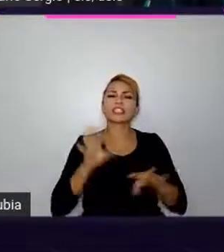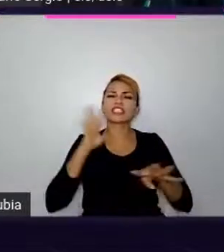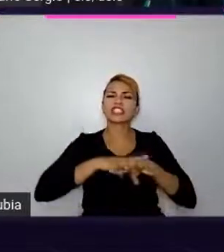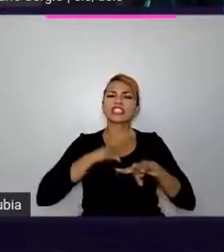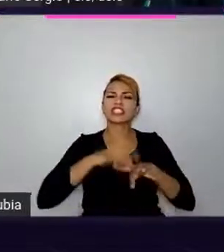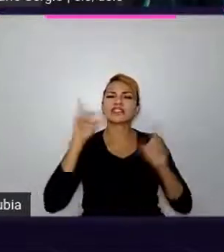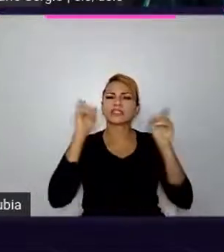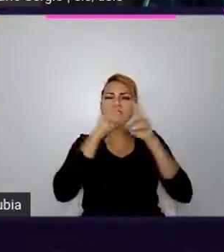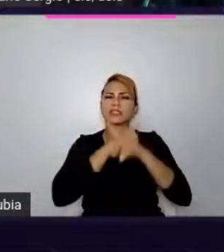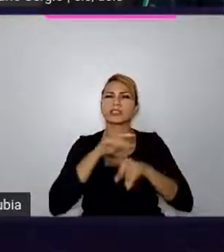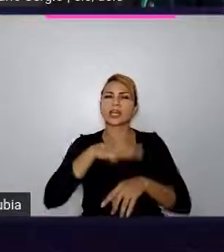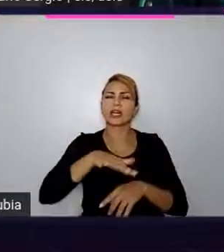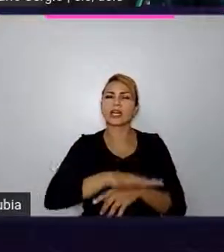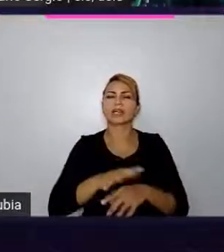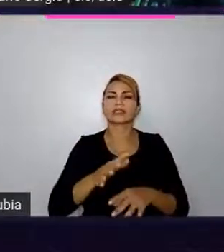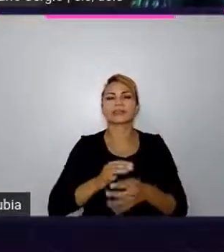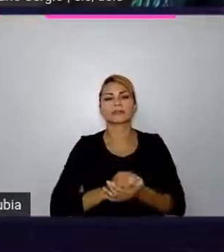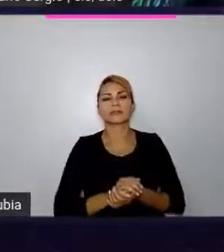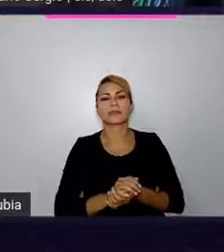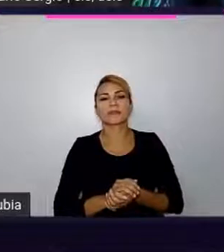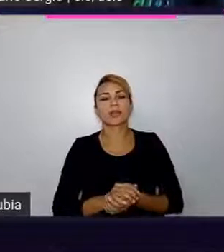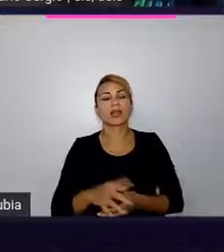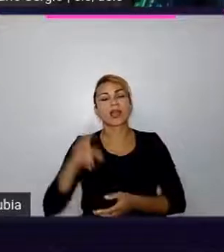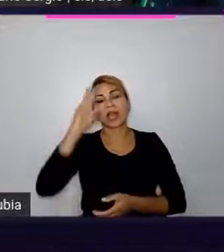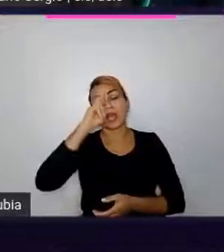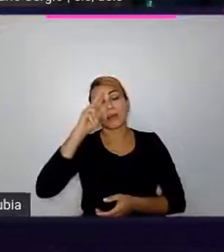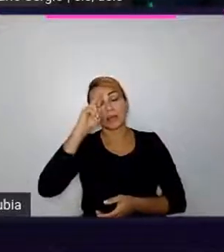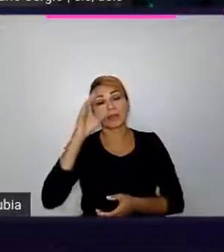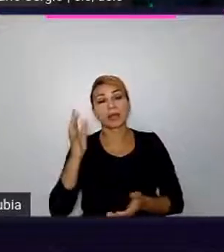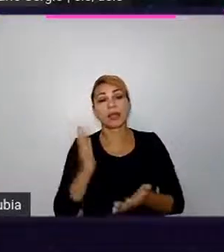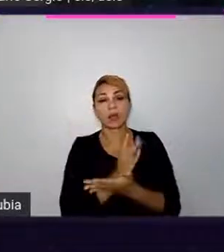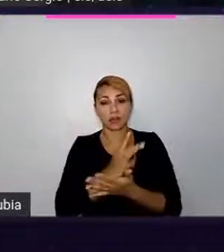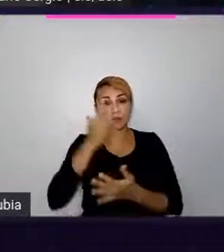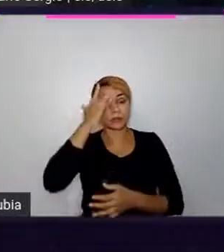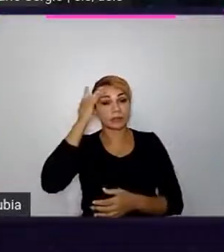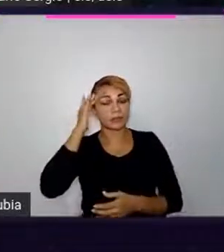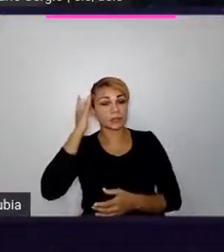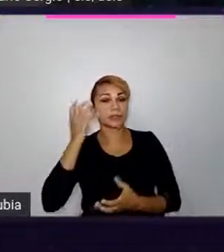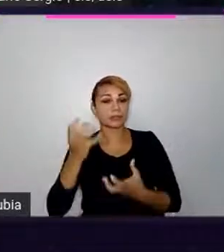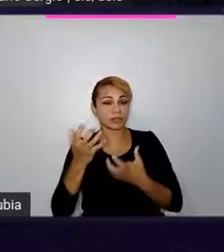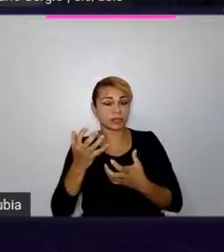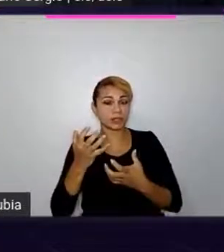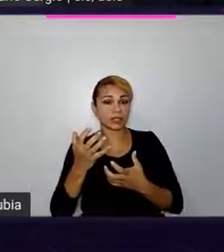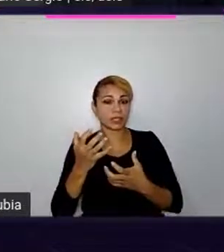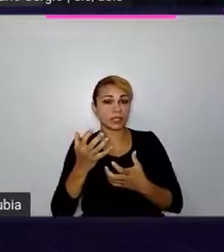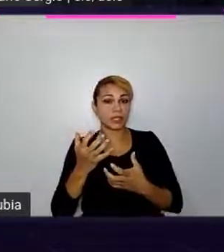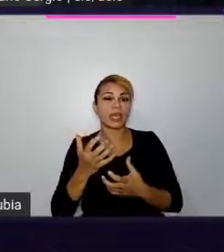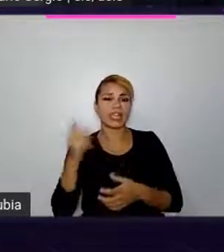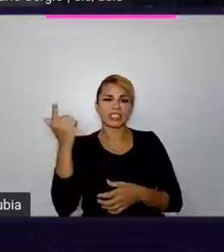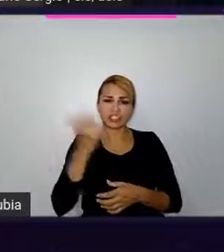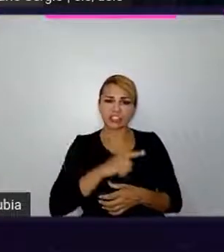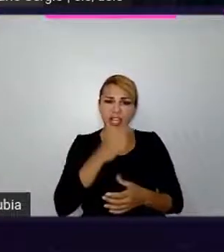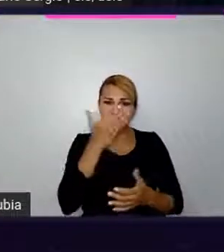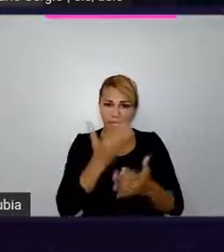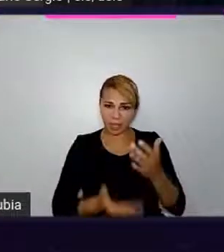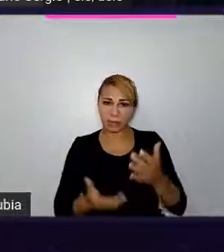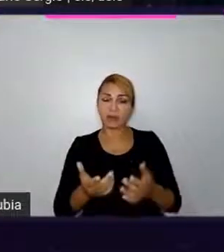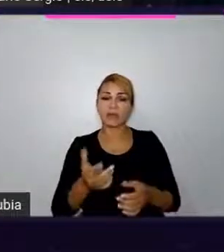E eu lembro que as pessoas que estavam repetindo a disciplina queriam uma coisa diferente dos calouros, né? No caso, minha turma.